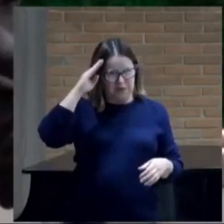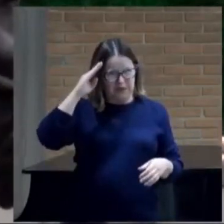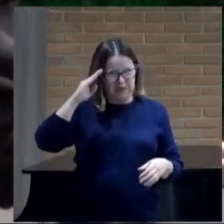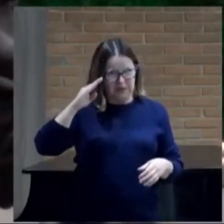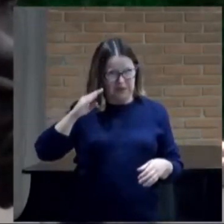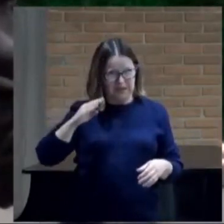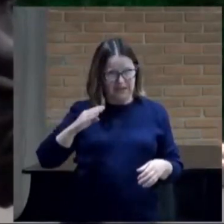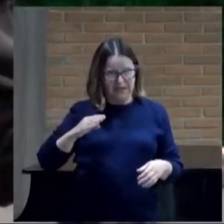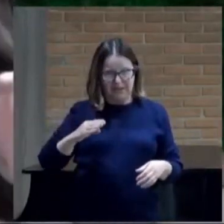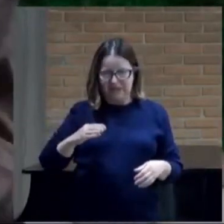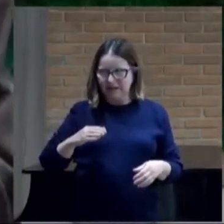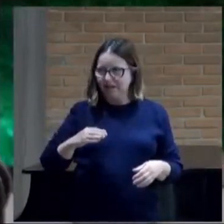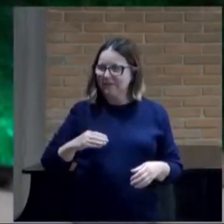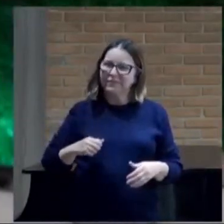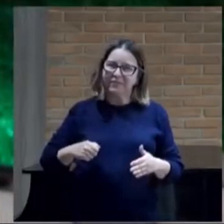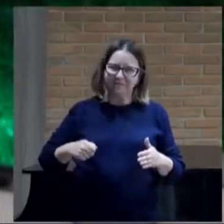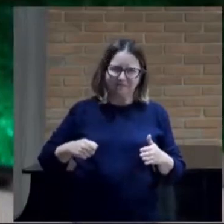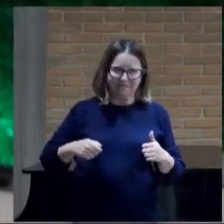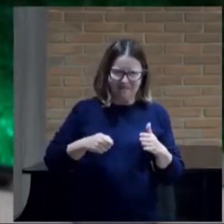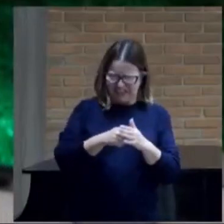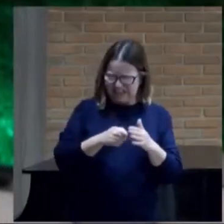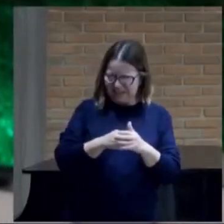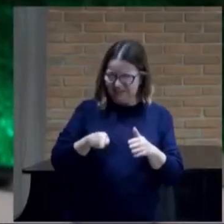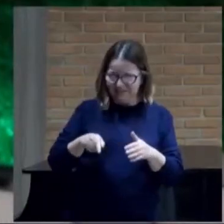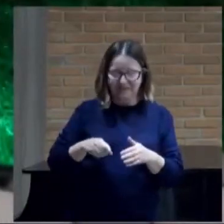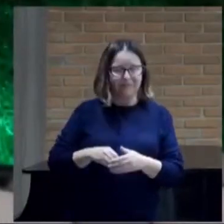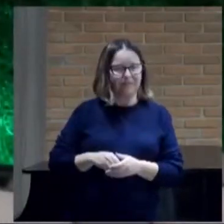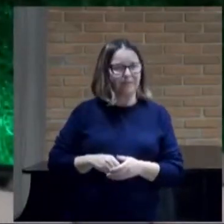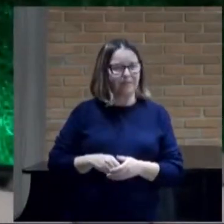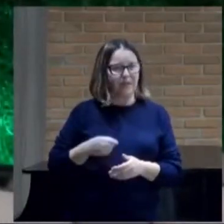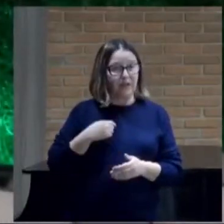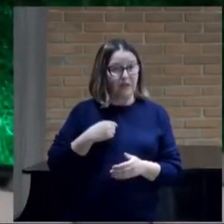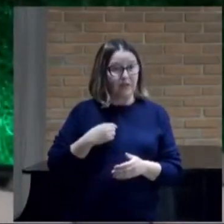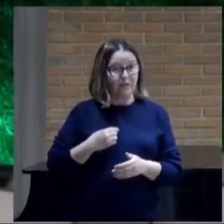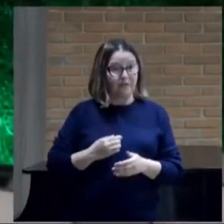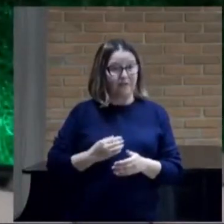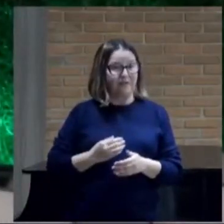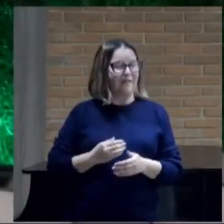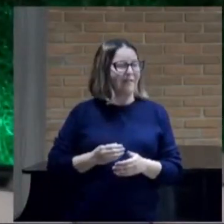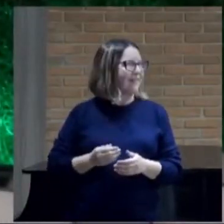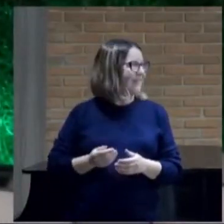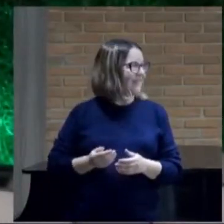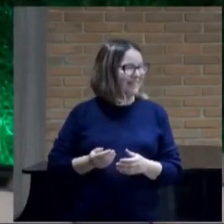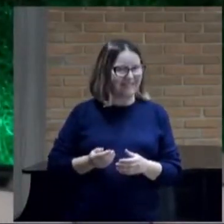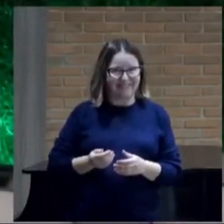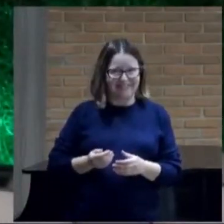guerra acaba e eu vou ficar eu vou entrar na guerra o Acabe era